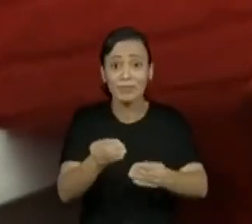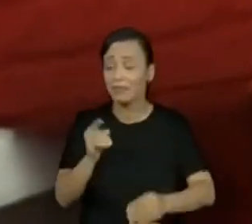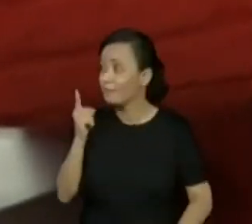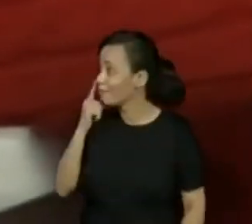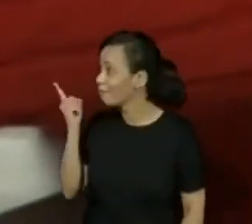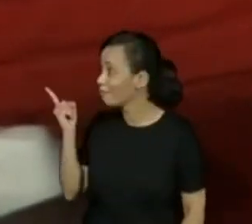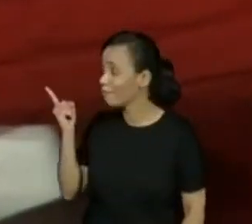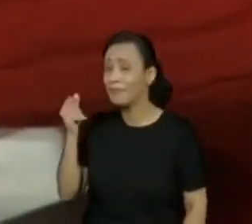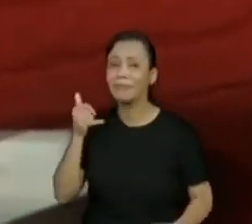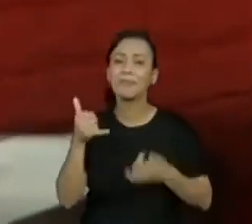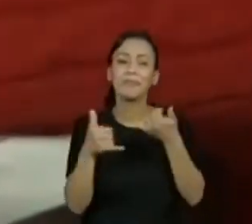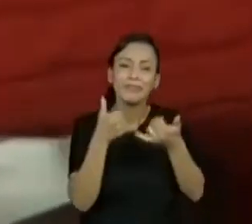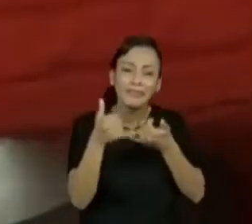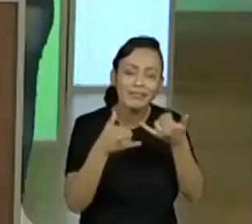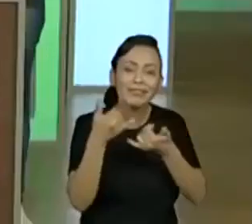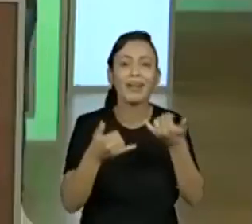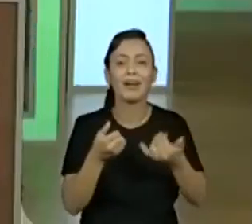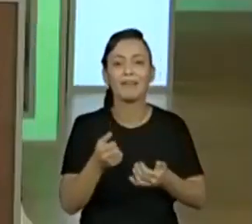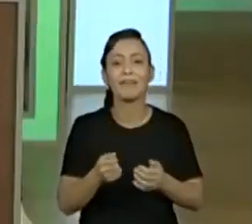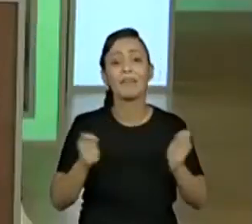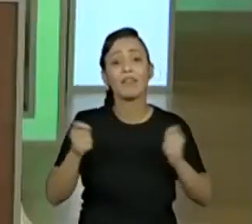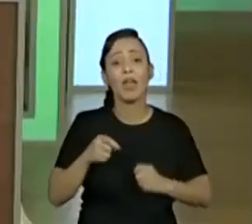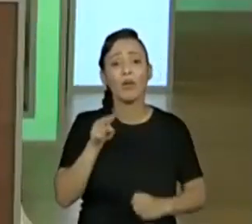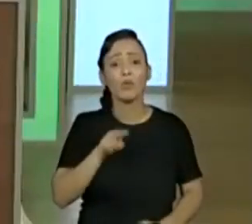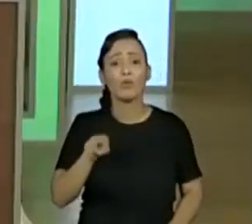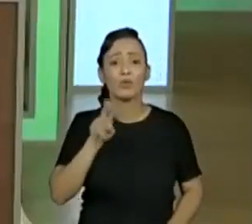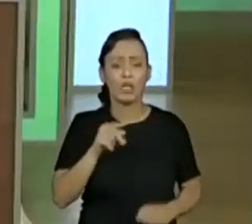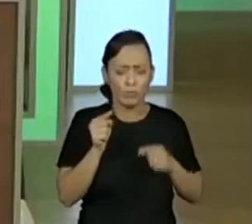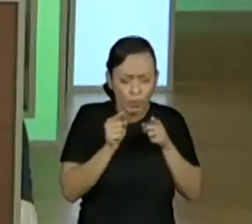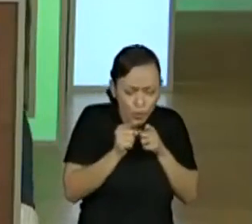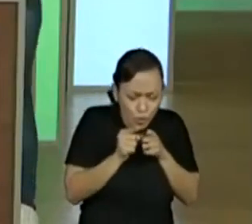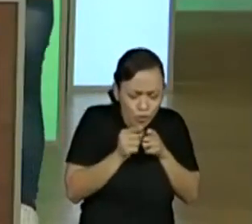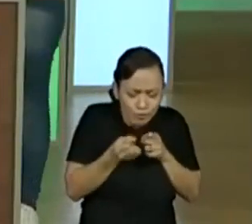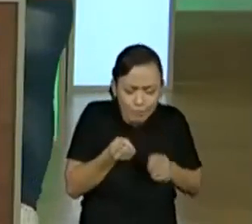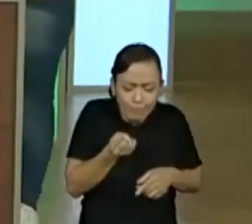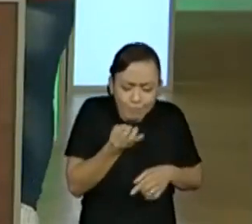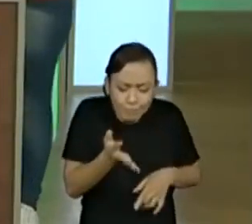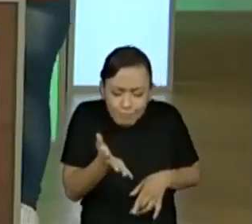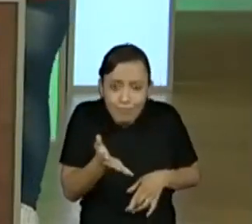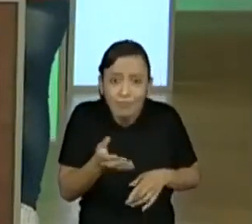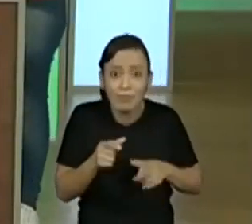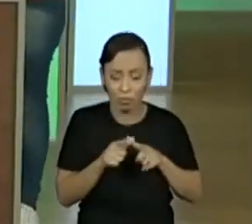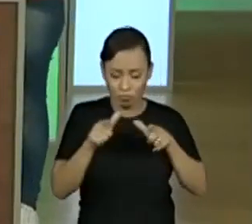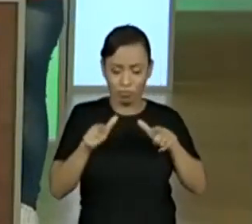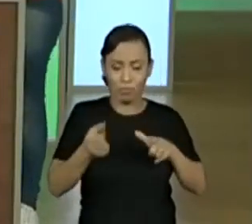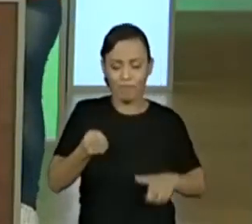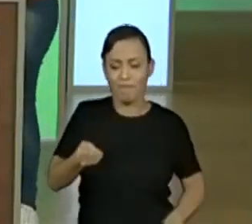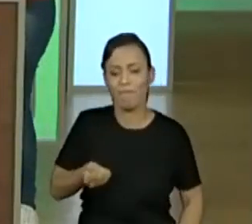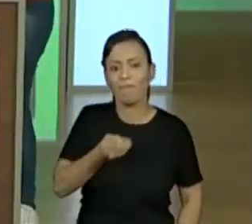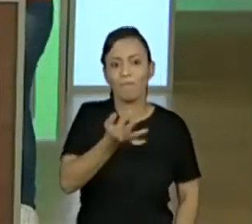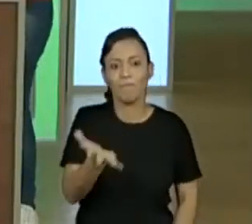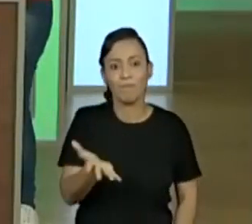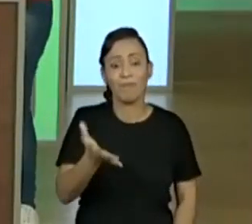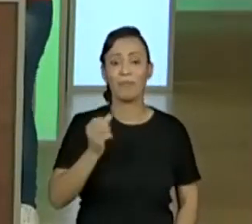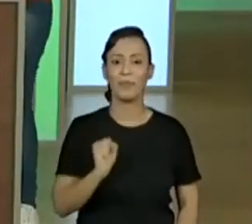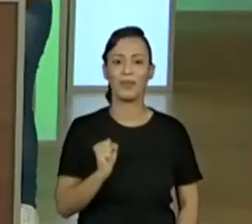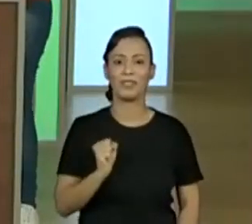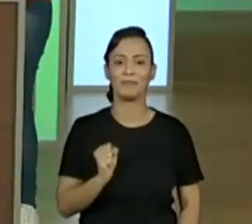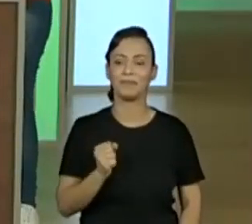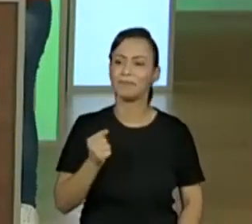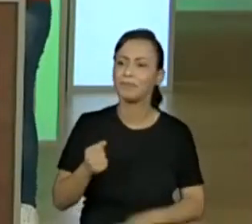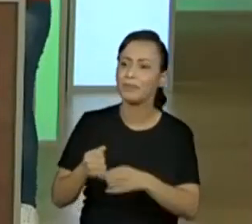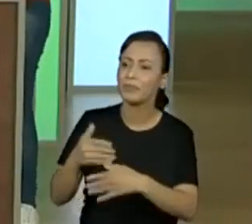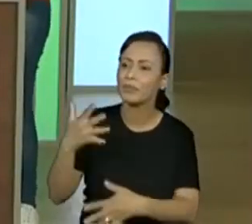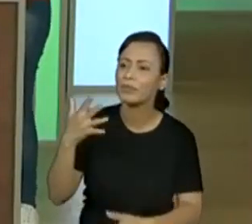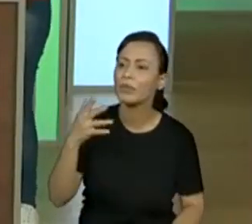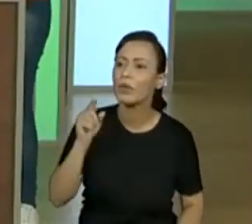jogo, jogos de tabuleiro. Dá para usar os menores, não tem problema nenhum, não é? Luísa também já respondeu para a gente lá e a